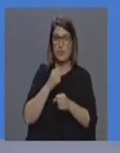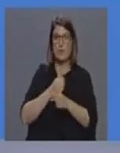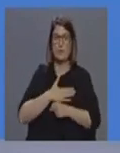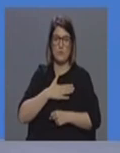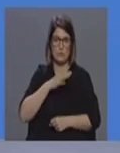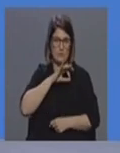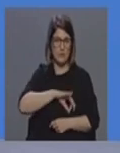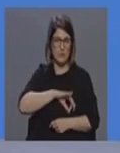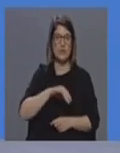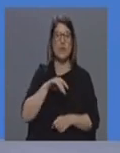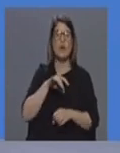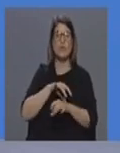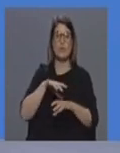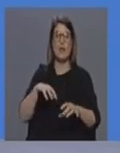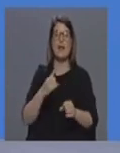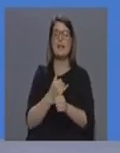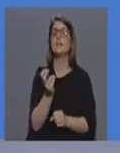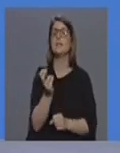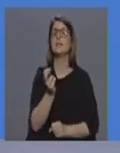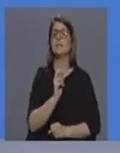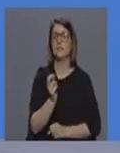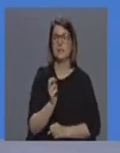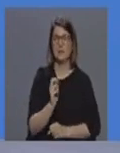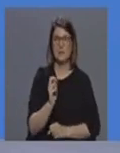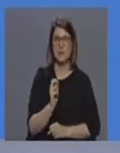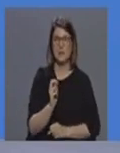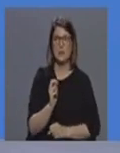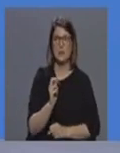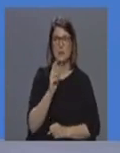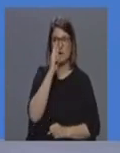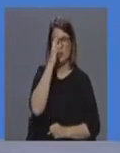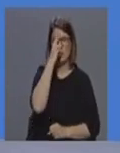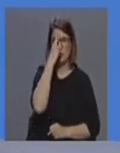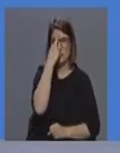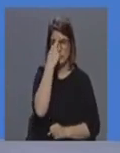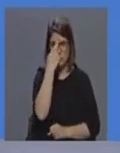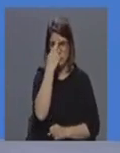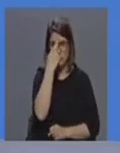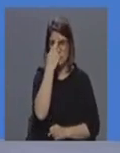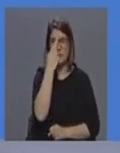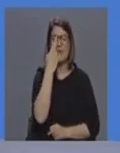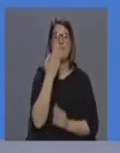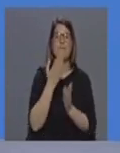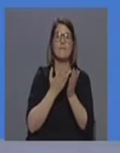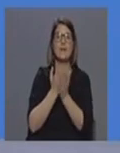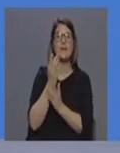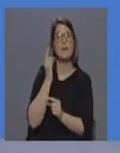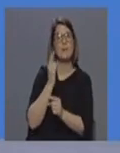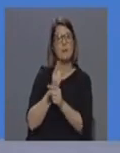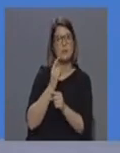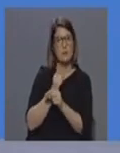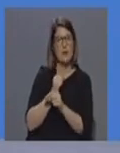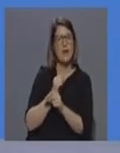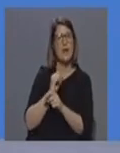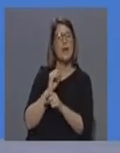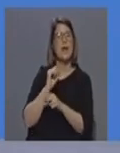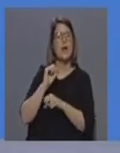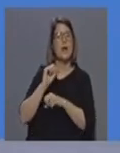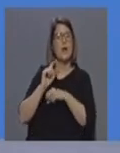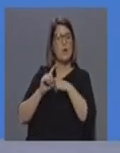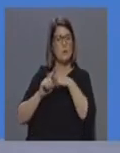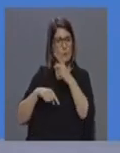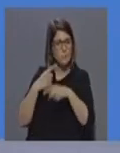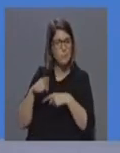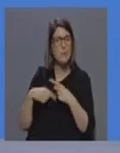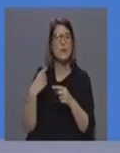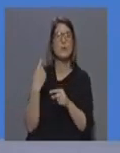estão esforçando-se e estão mantendo-se atualizados de acordo com o